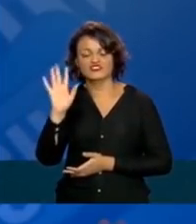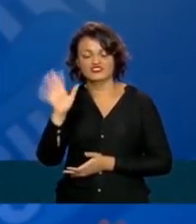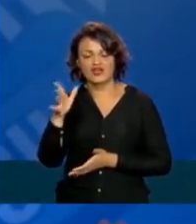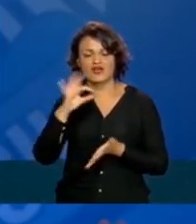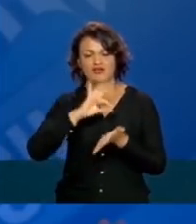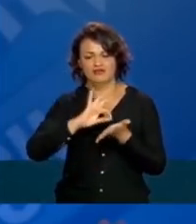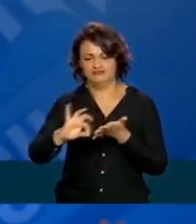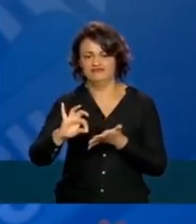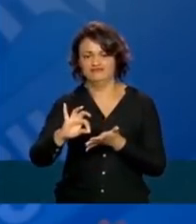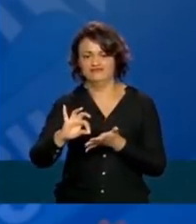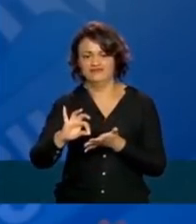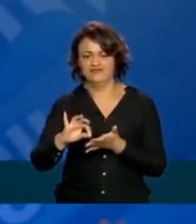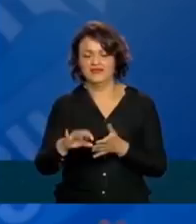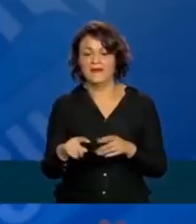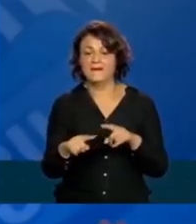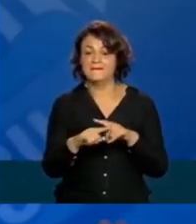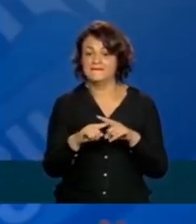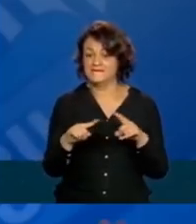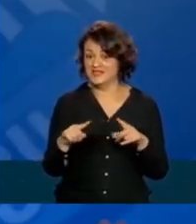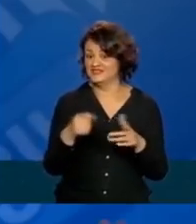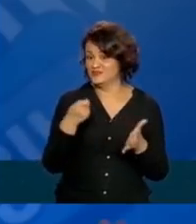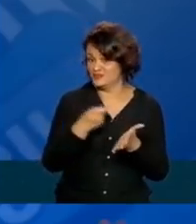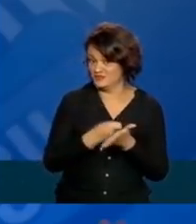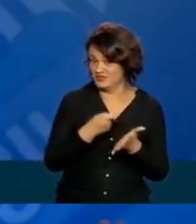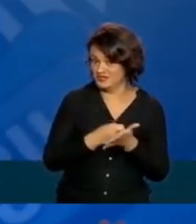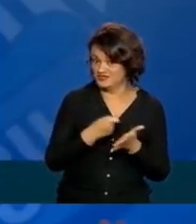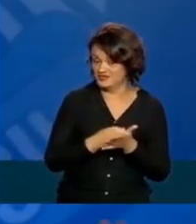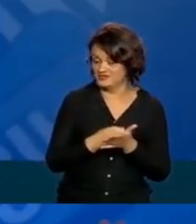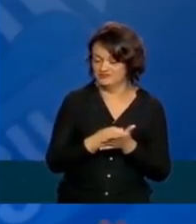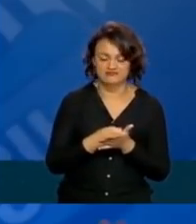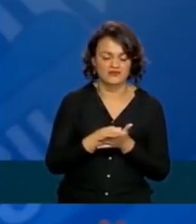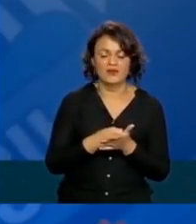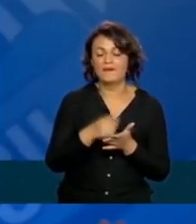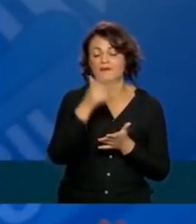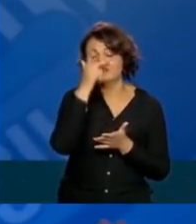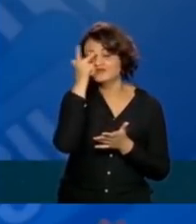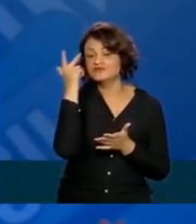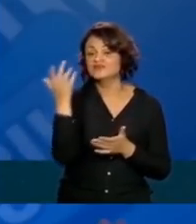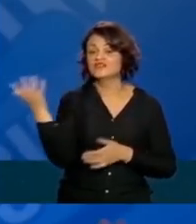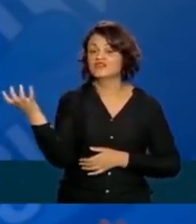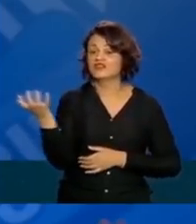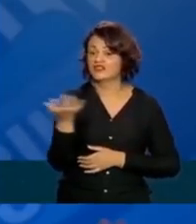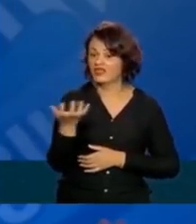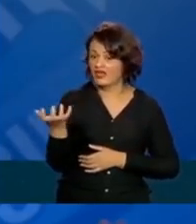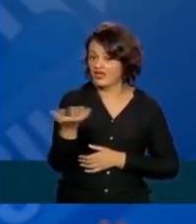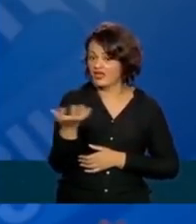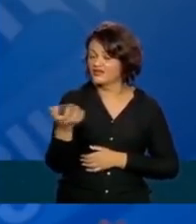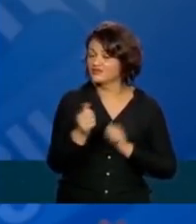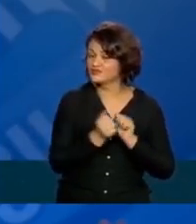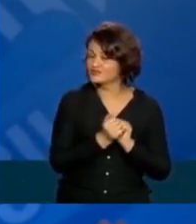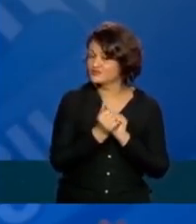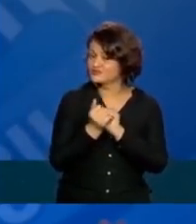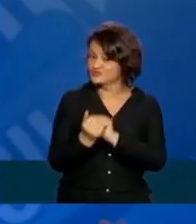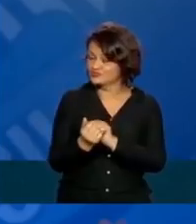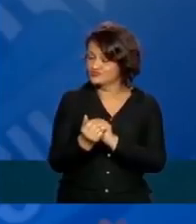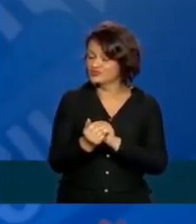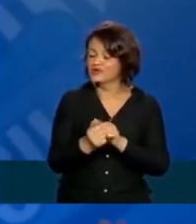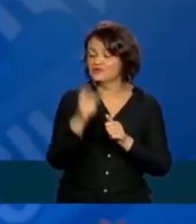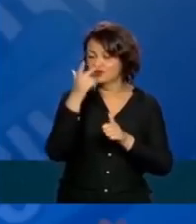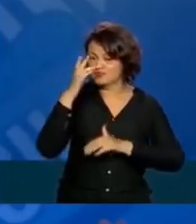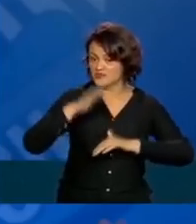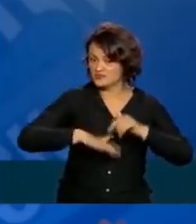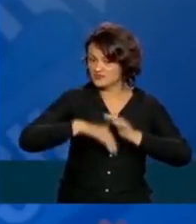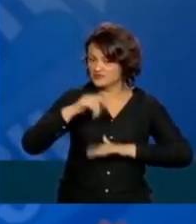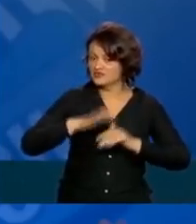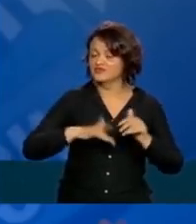inscreveram. Isso aqui não é obrigatório, isso aqui é quem é que vai junto da gente, quem é profissional